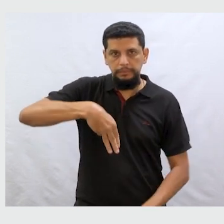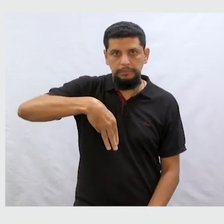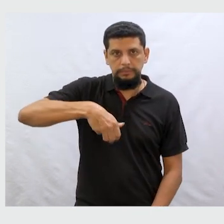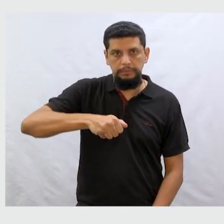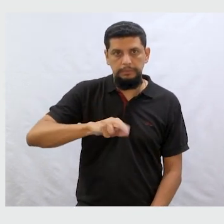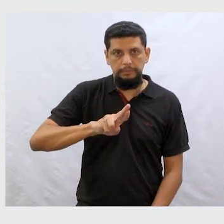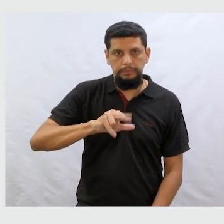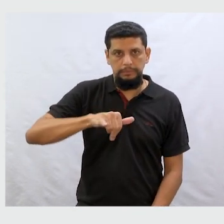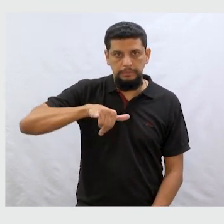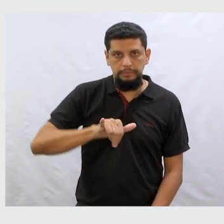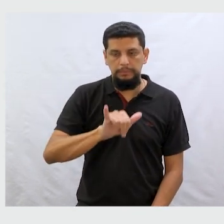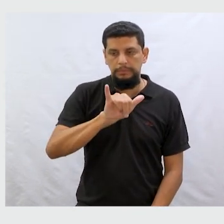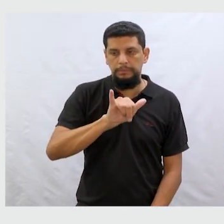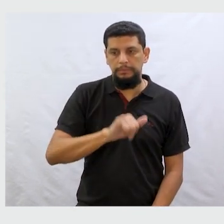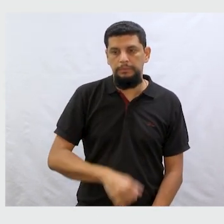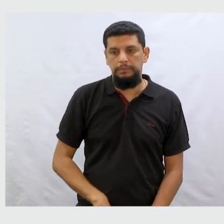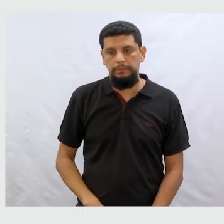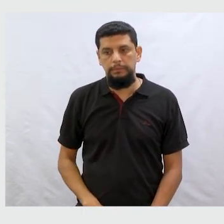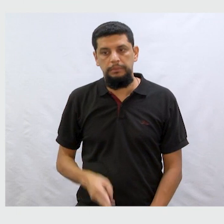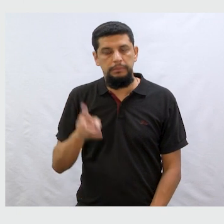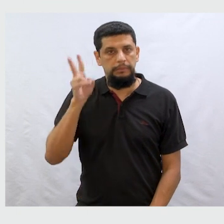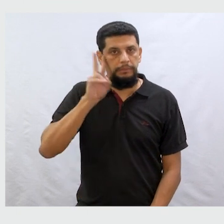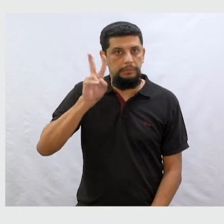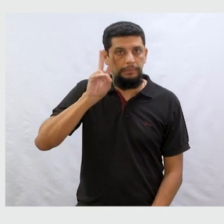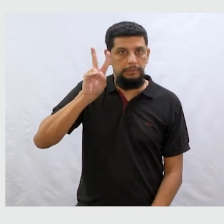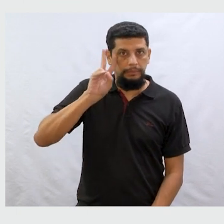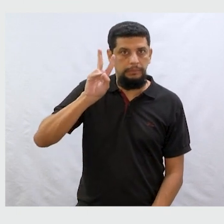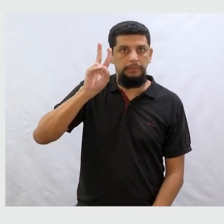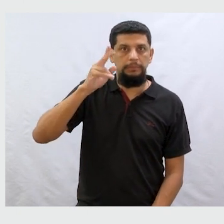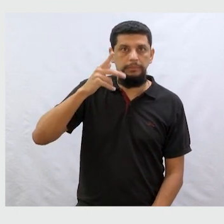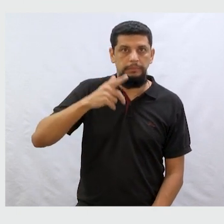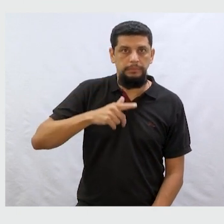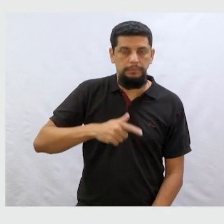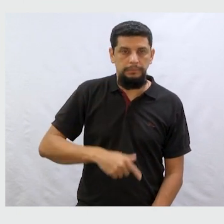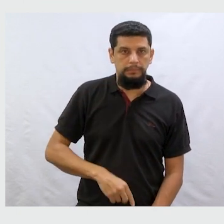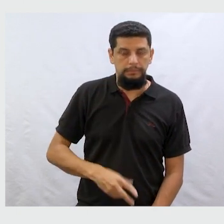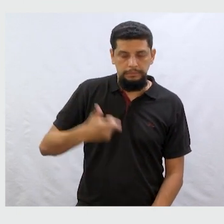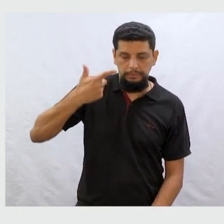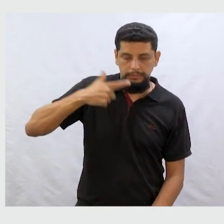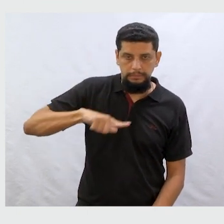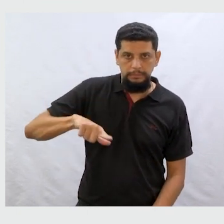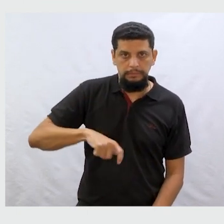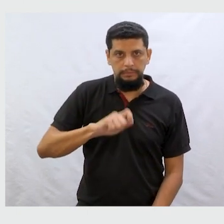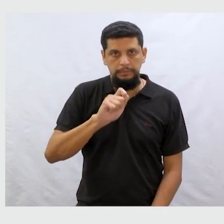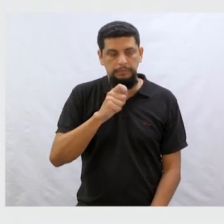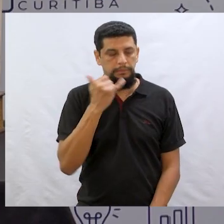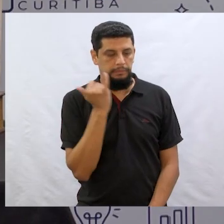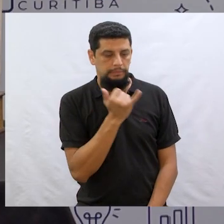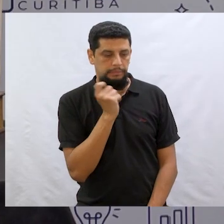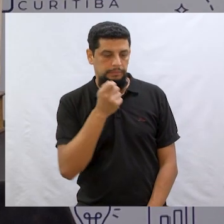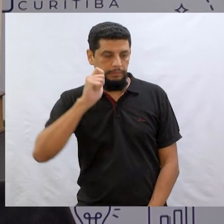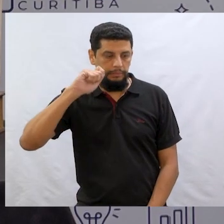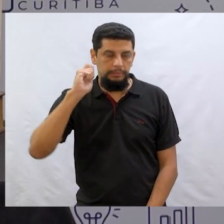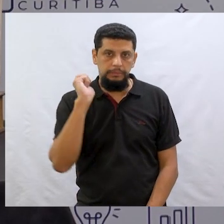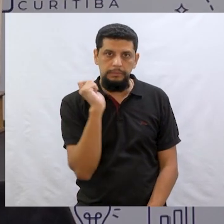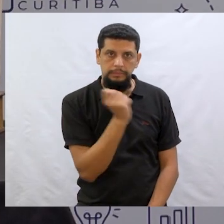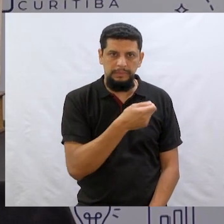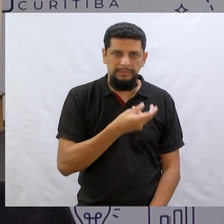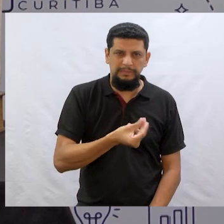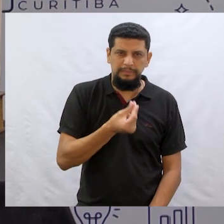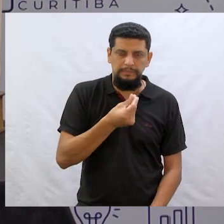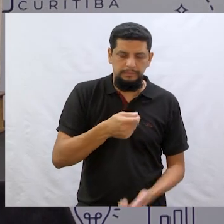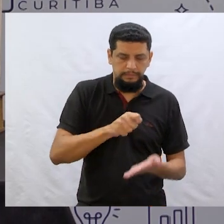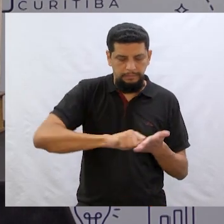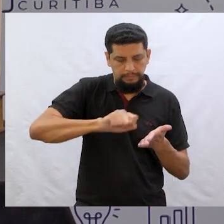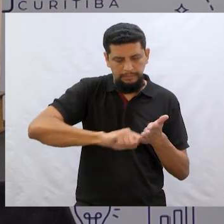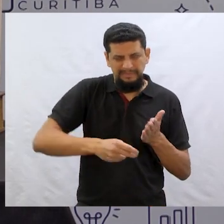a Mary Hoffman. Só que está escrito ali, recontados por. Porque, gente, os contos de fadas, eles foram escritos há muito